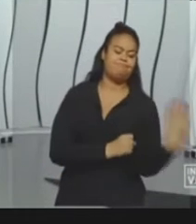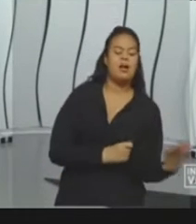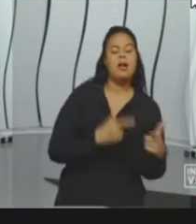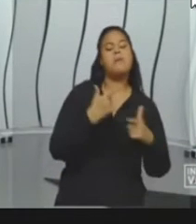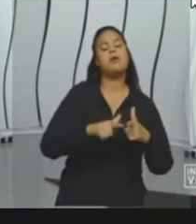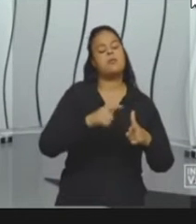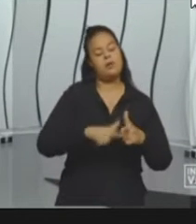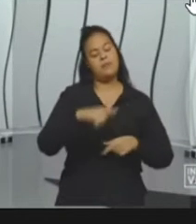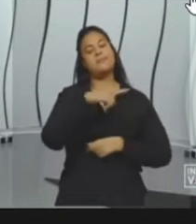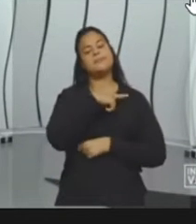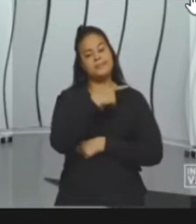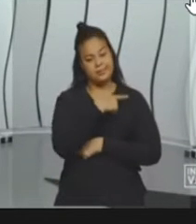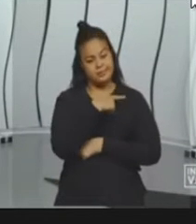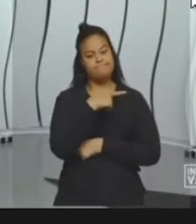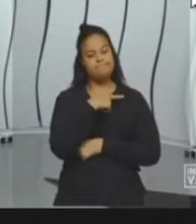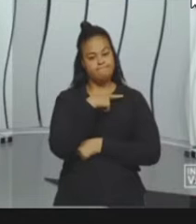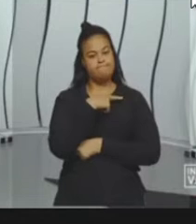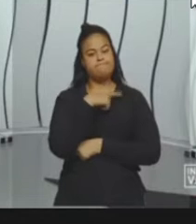renovar.